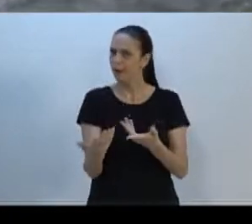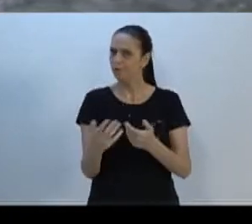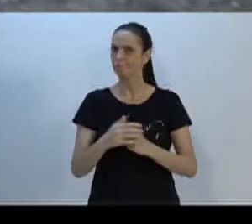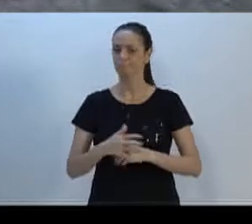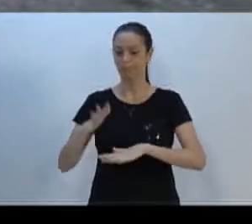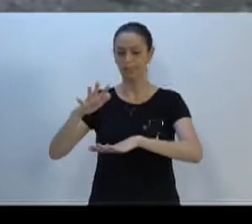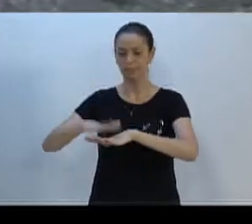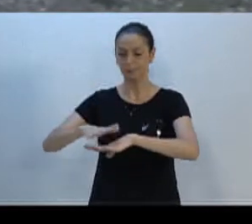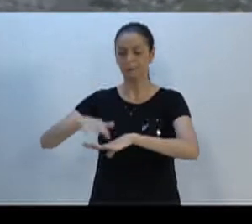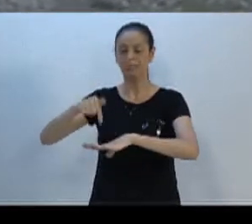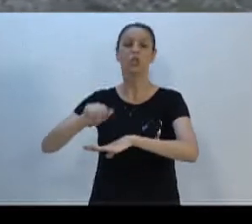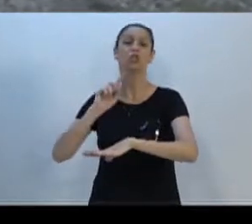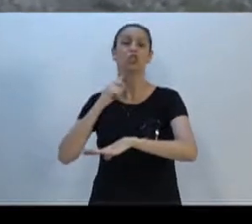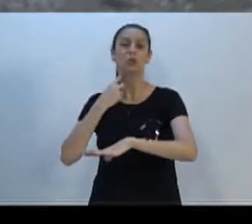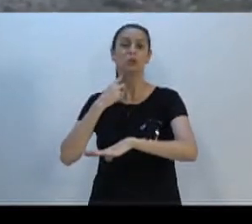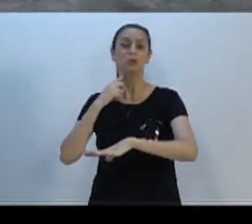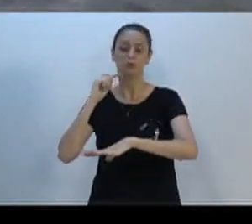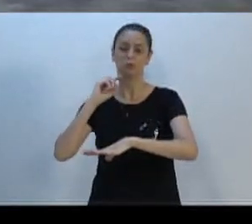de lobo que tem ali.